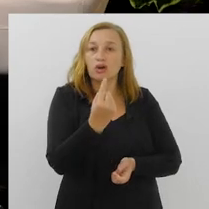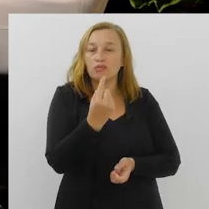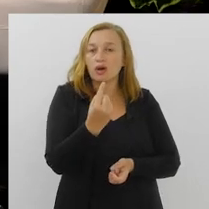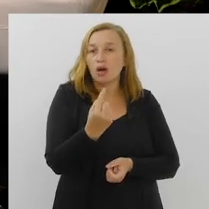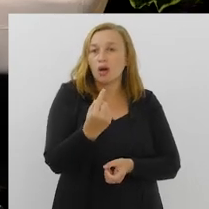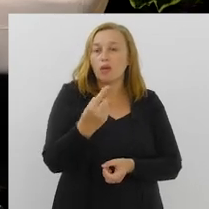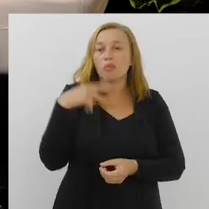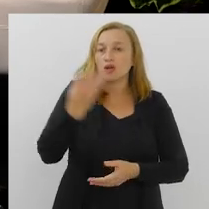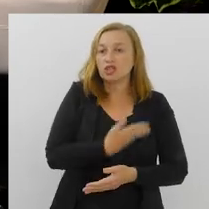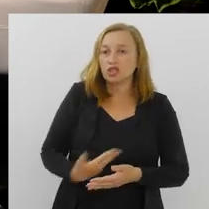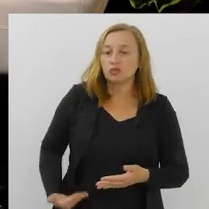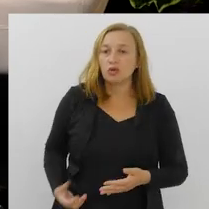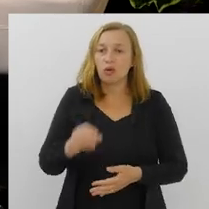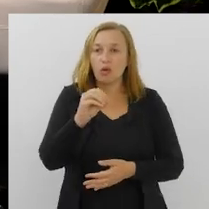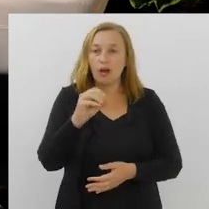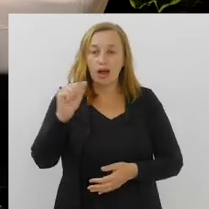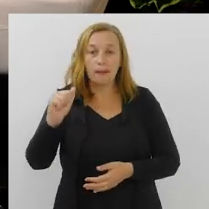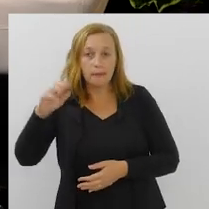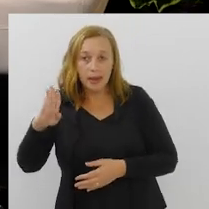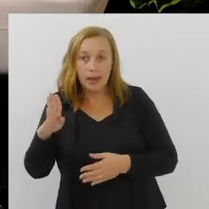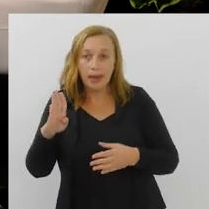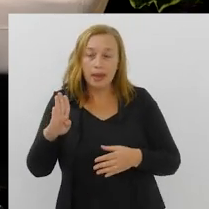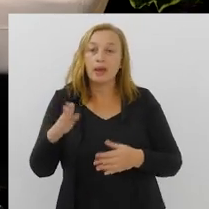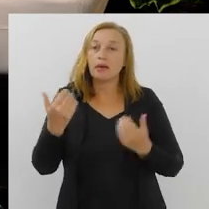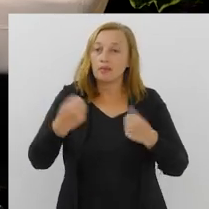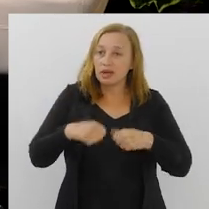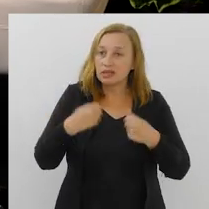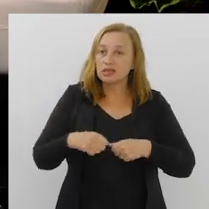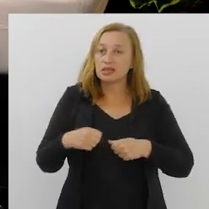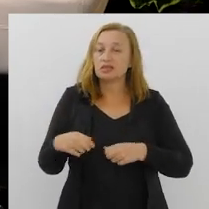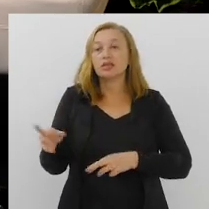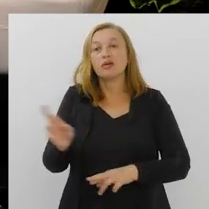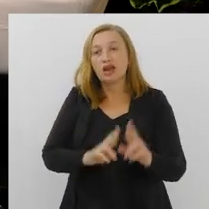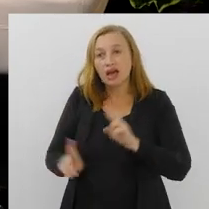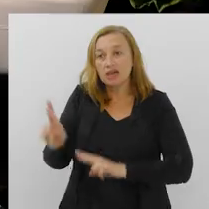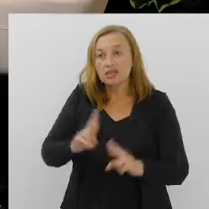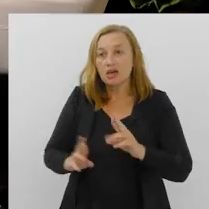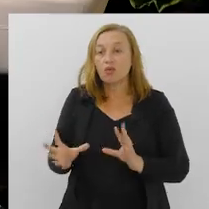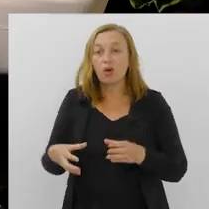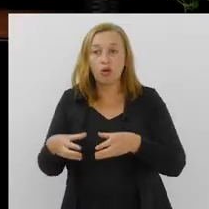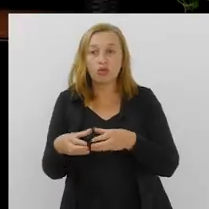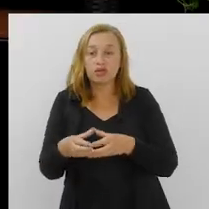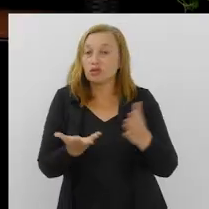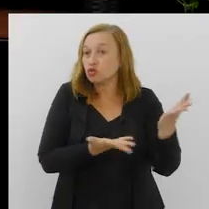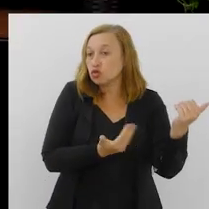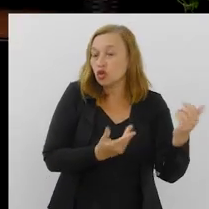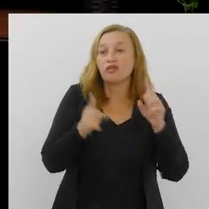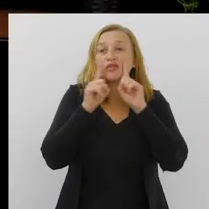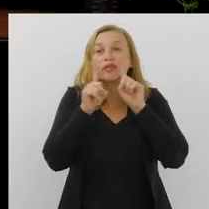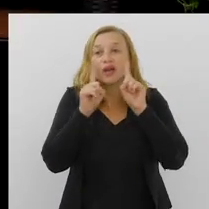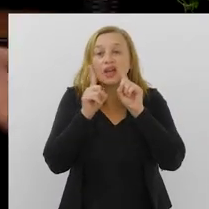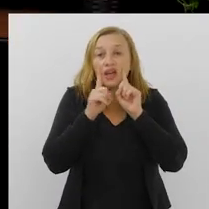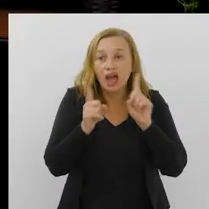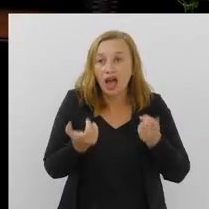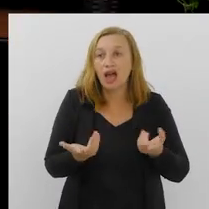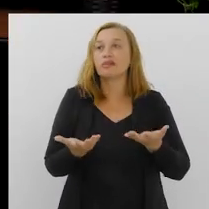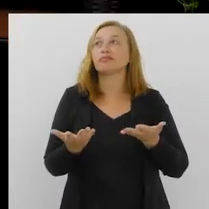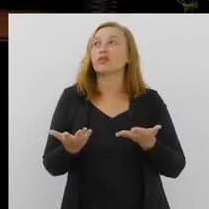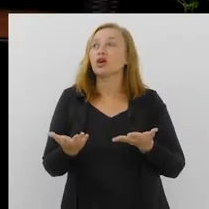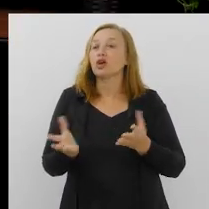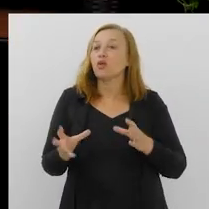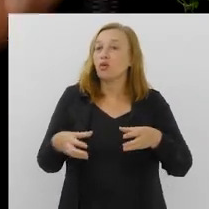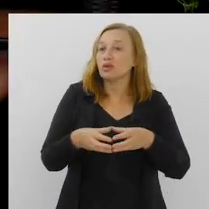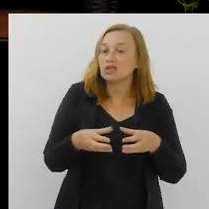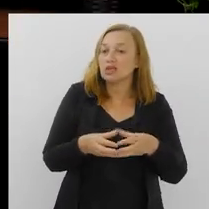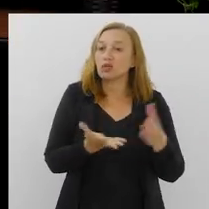institucionais da OAB para um cenário de juventude da capital. Eu preciso ter uma interlocução, por exemplo, com a Comissão Jovem de Maricá, um exemplo,